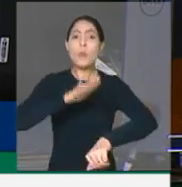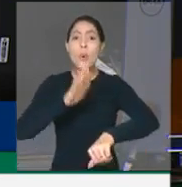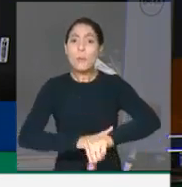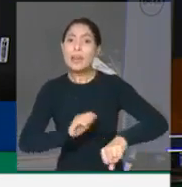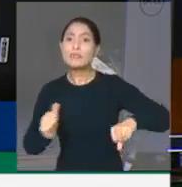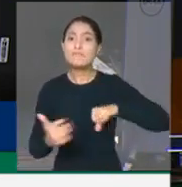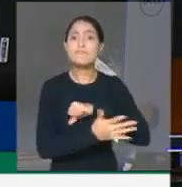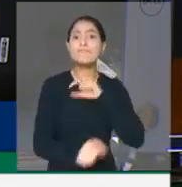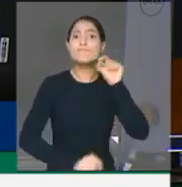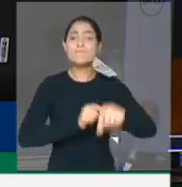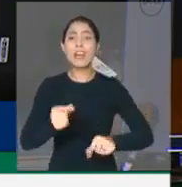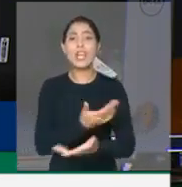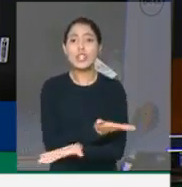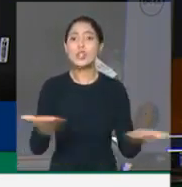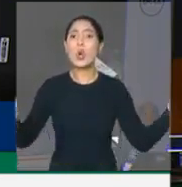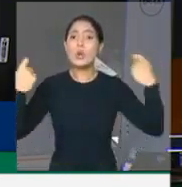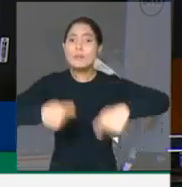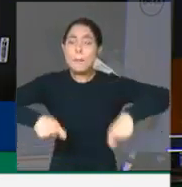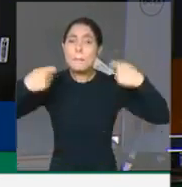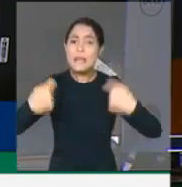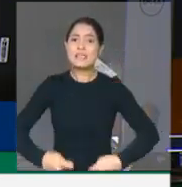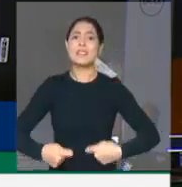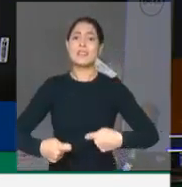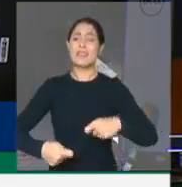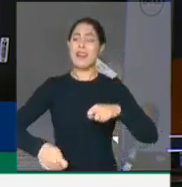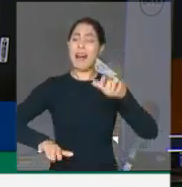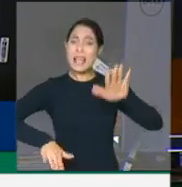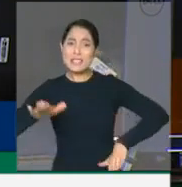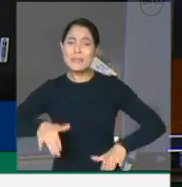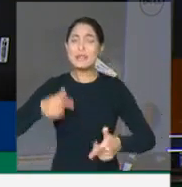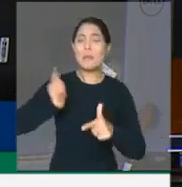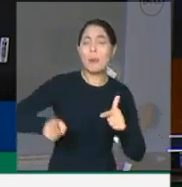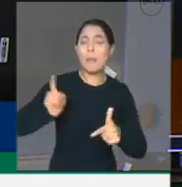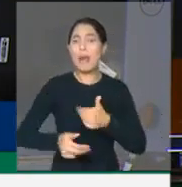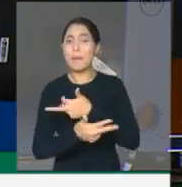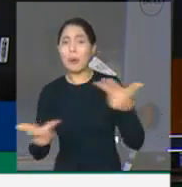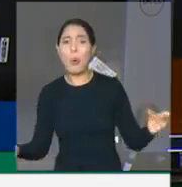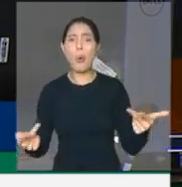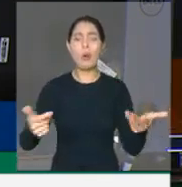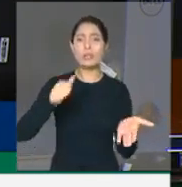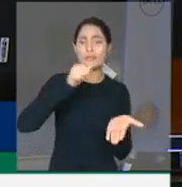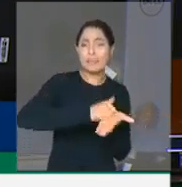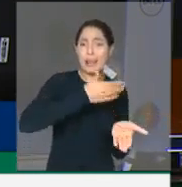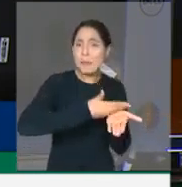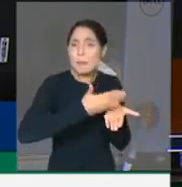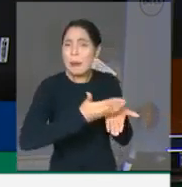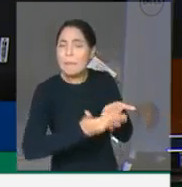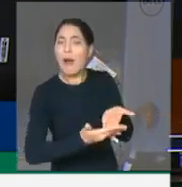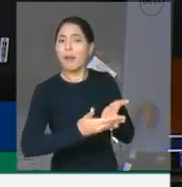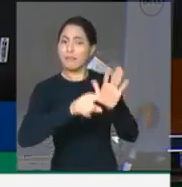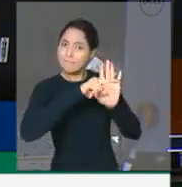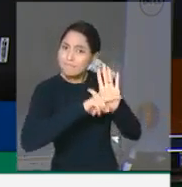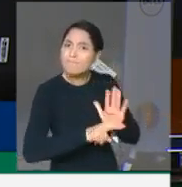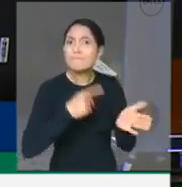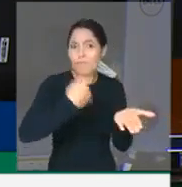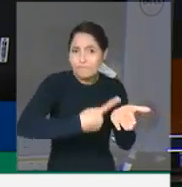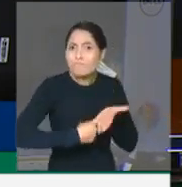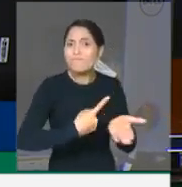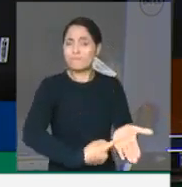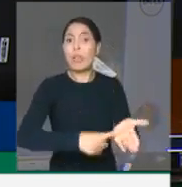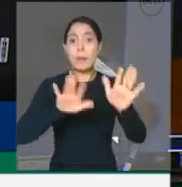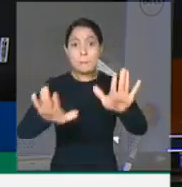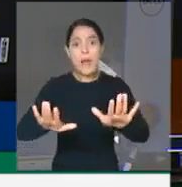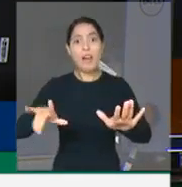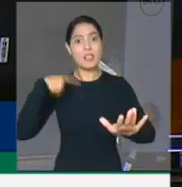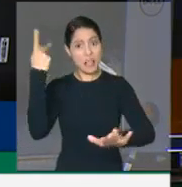se impõe a nossa extensa e árdua agenda de compromissos legislativos. Essas palavras nasceram do coletivo dessa